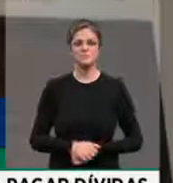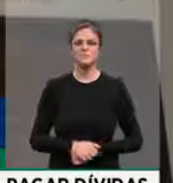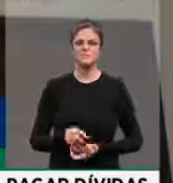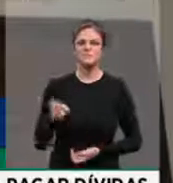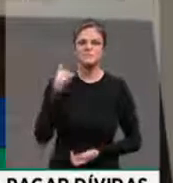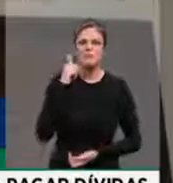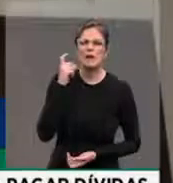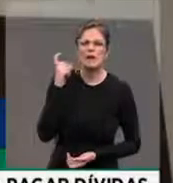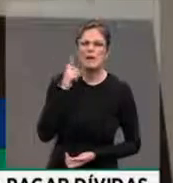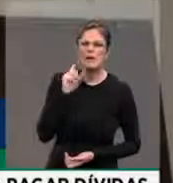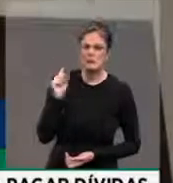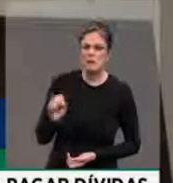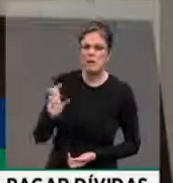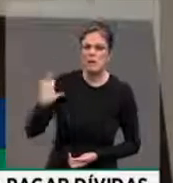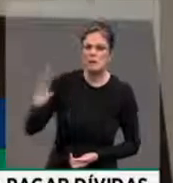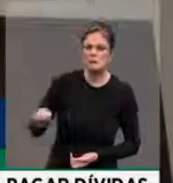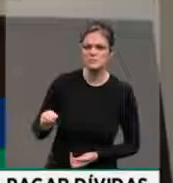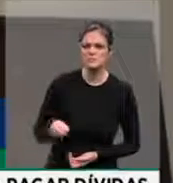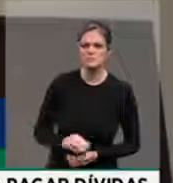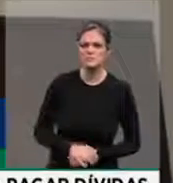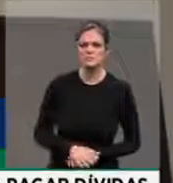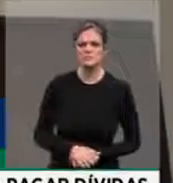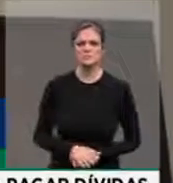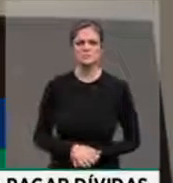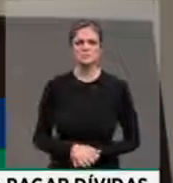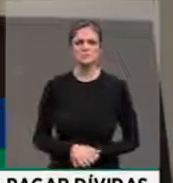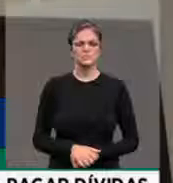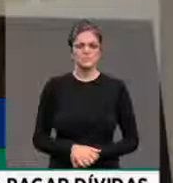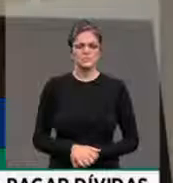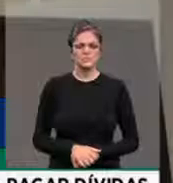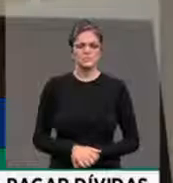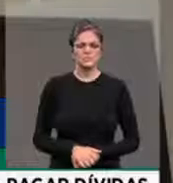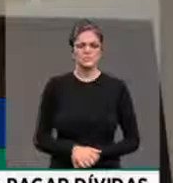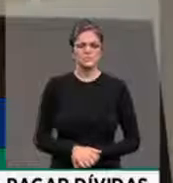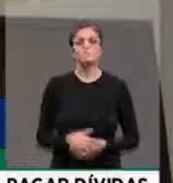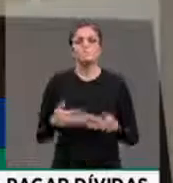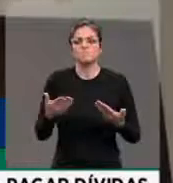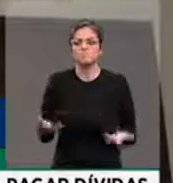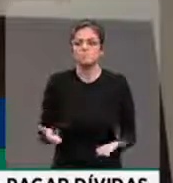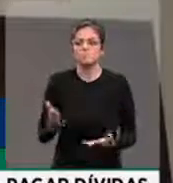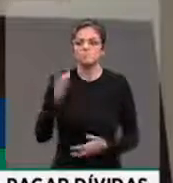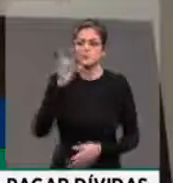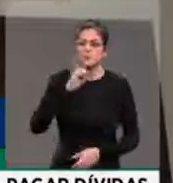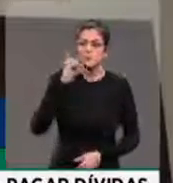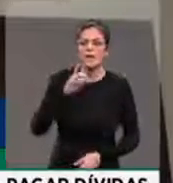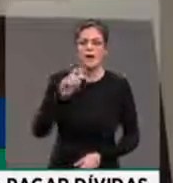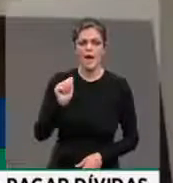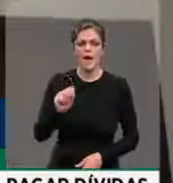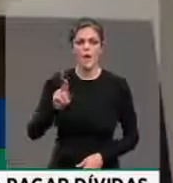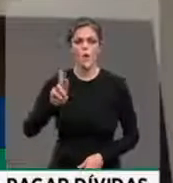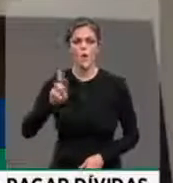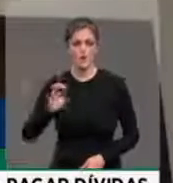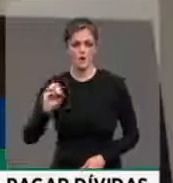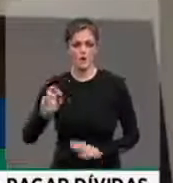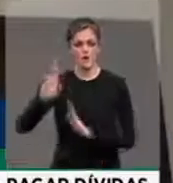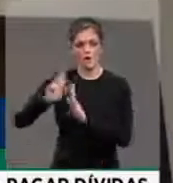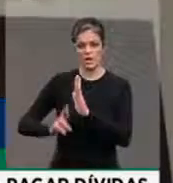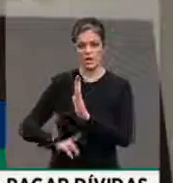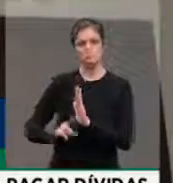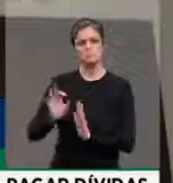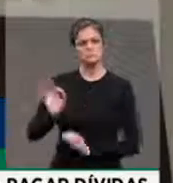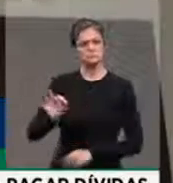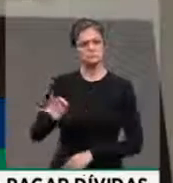aberto aí, se puder pedir para... Então, senhor presidente, o deputado Auro, relator, foi muito feliz na sua